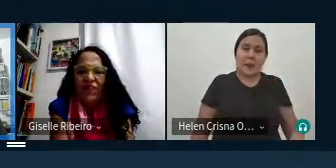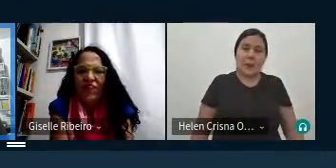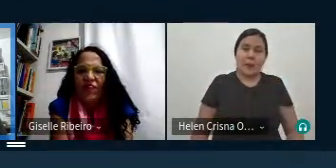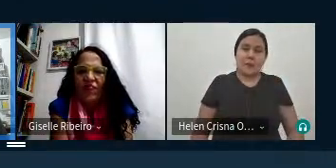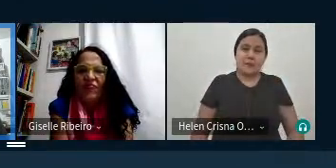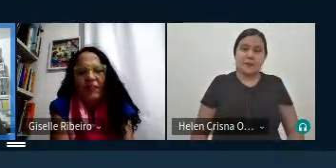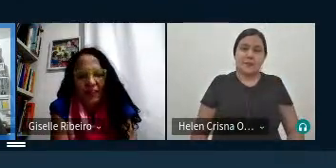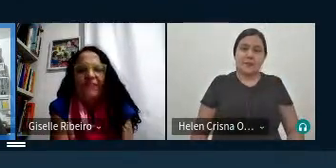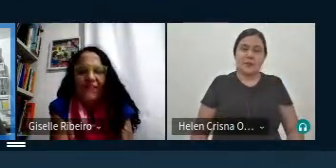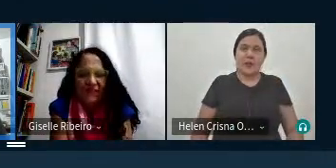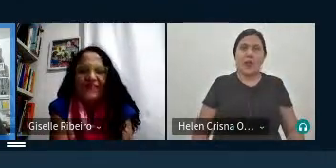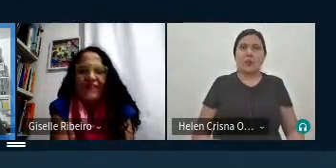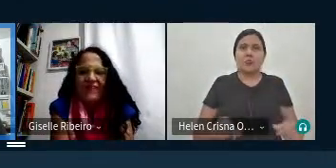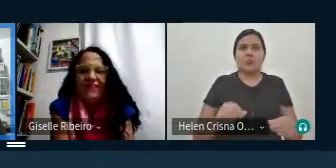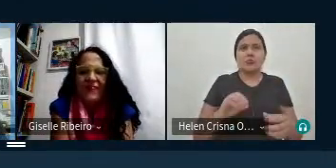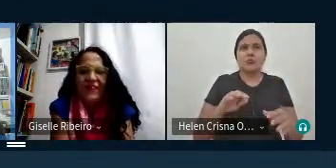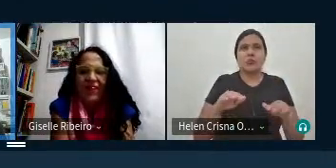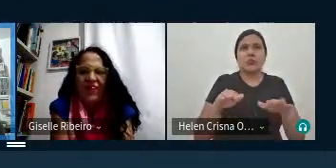distorcer o texto